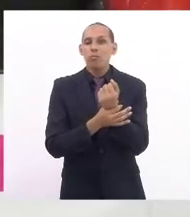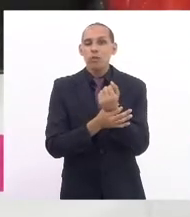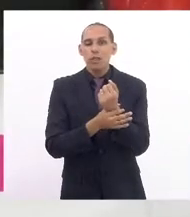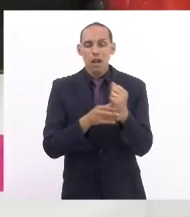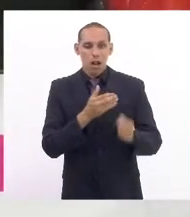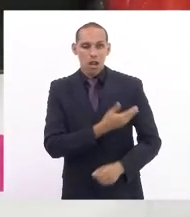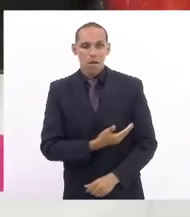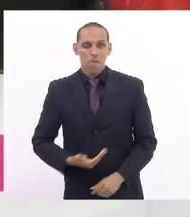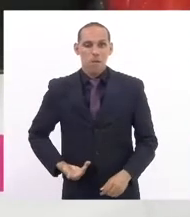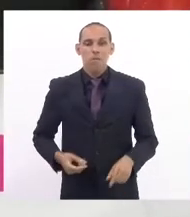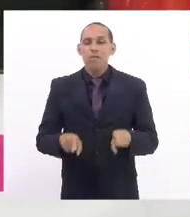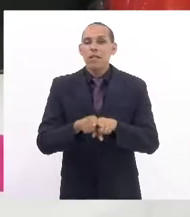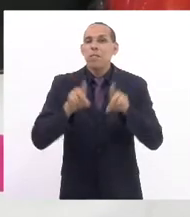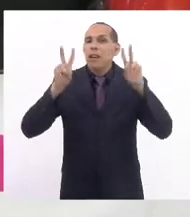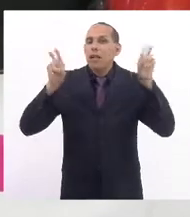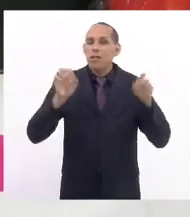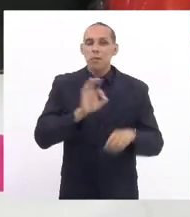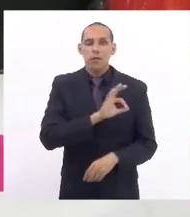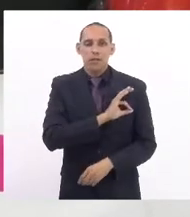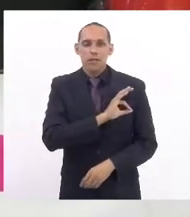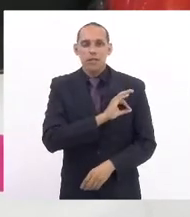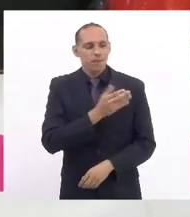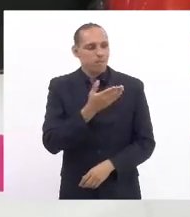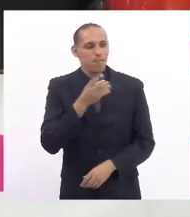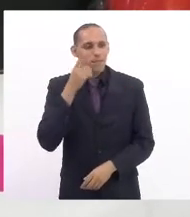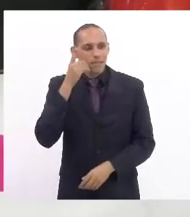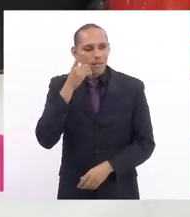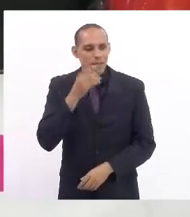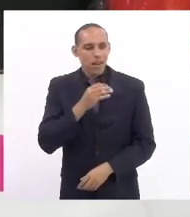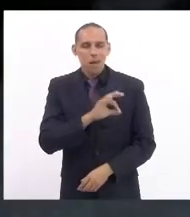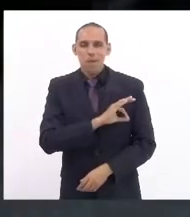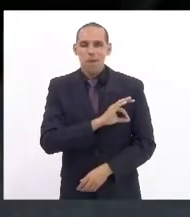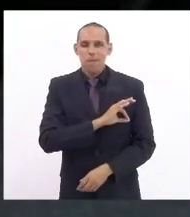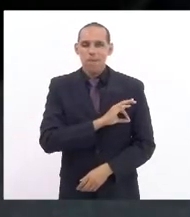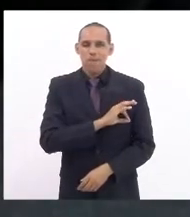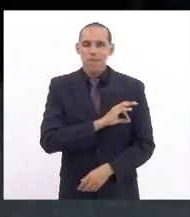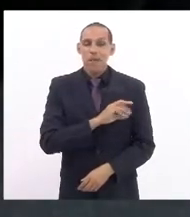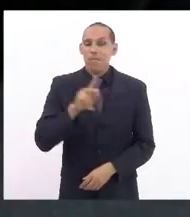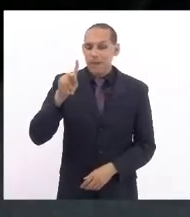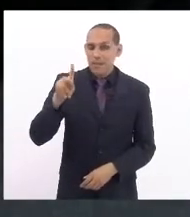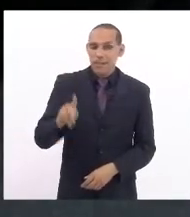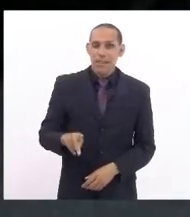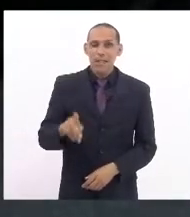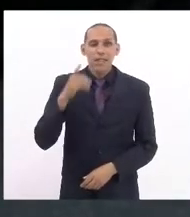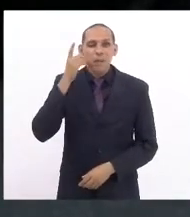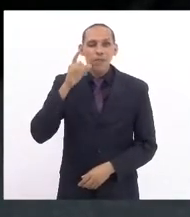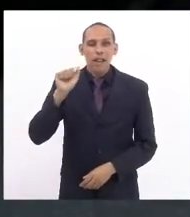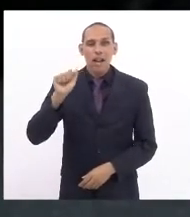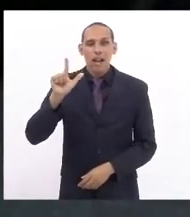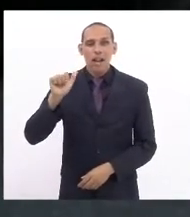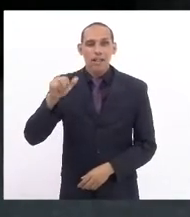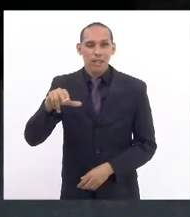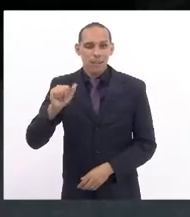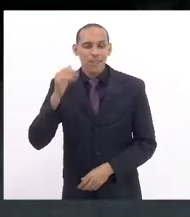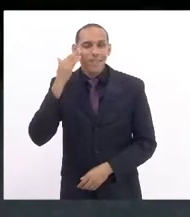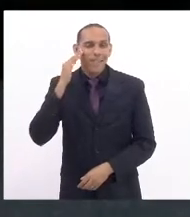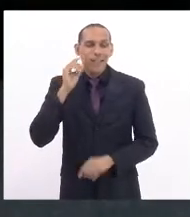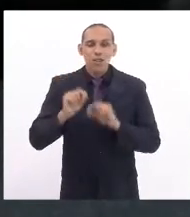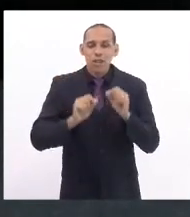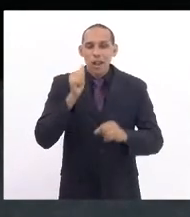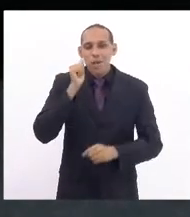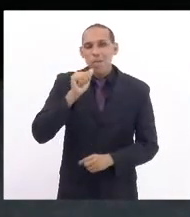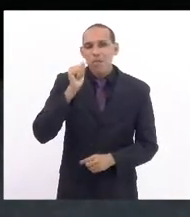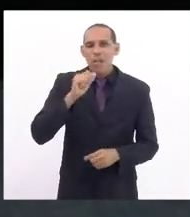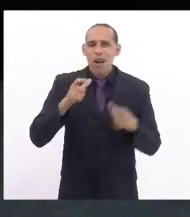Assuntos de Polícia, delegada Marta Rocha. Presidente, deputada Alana Passos, entendendo que lugar de mulher